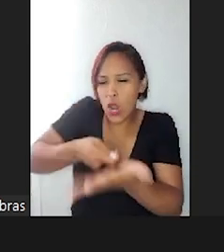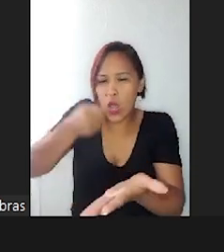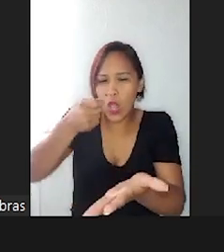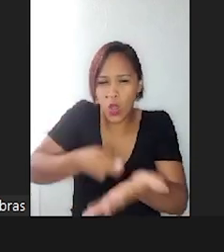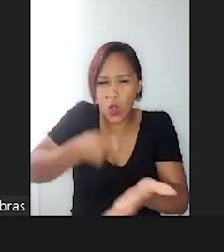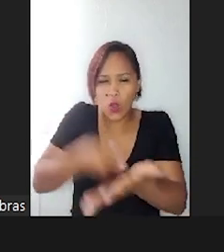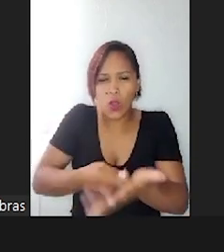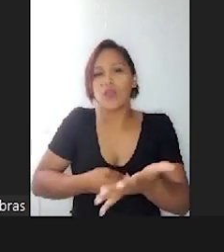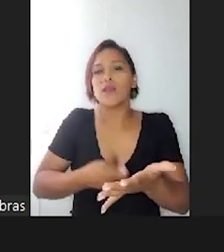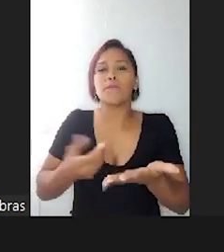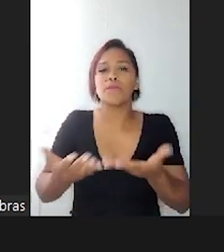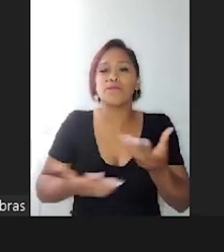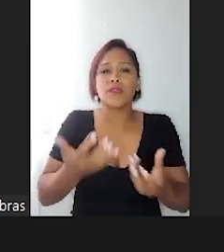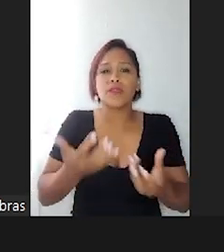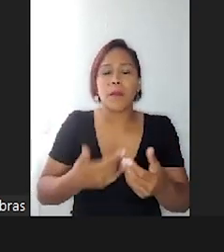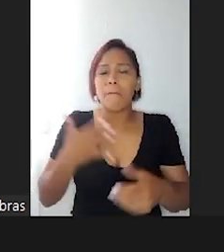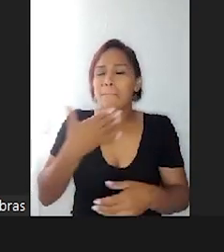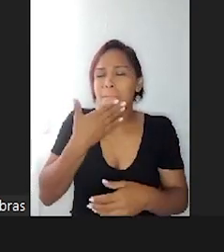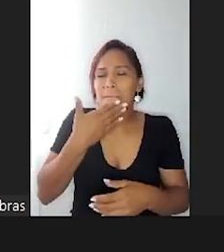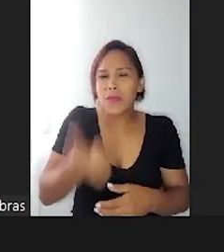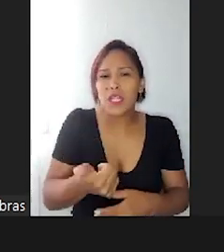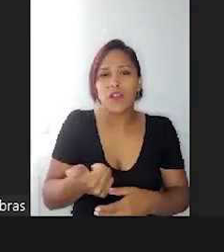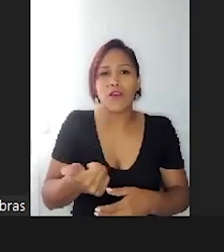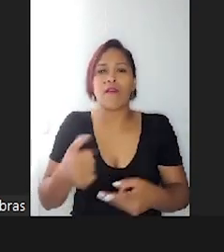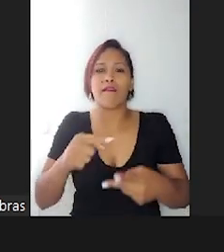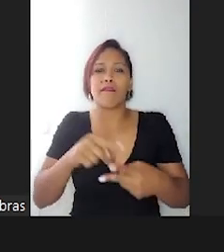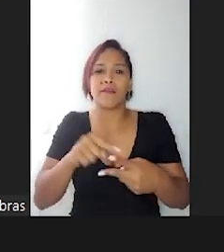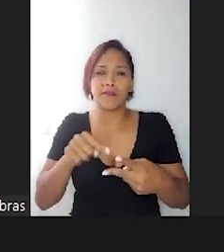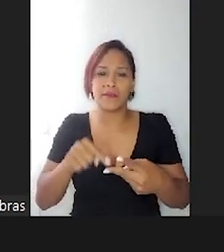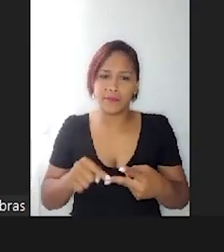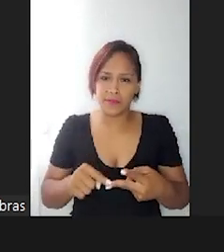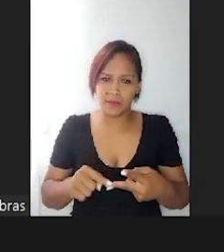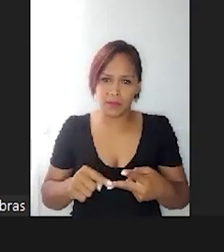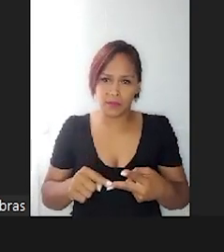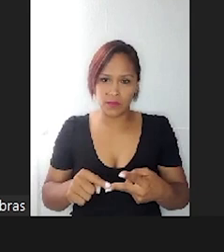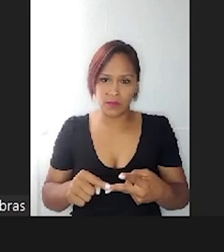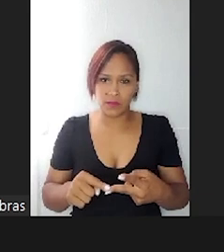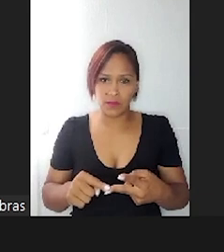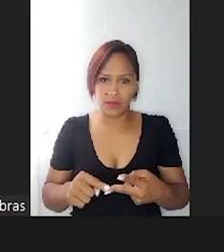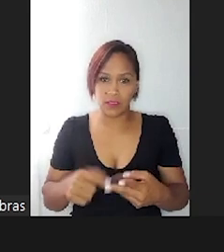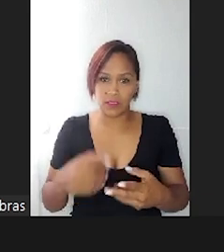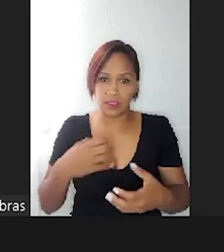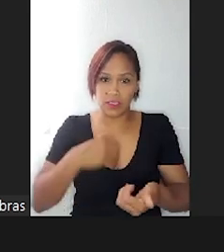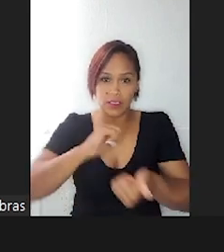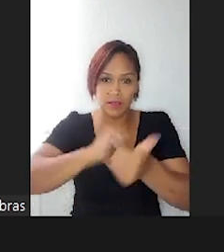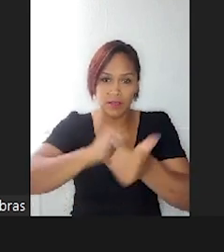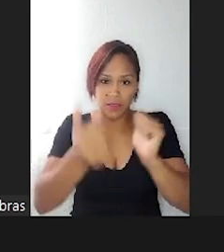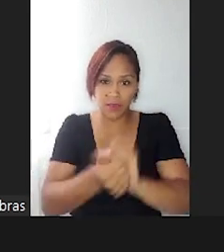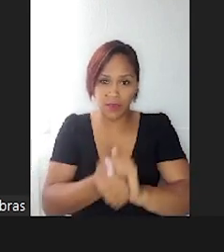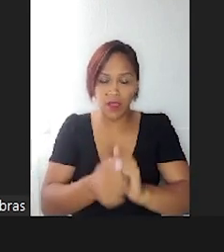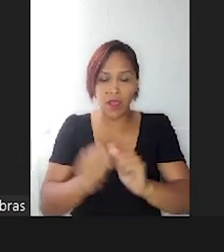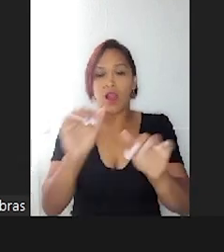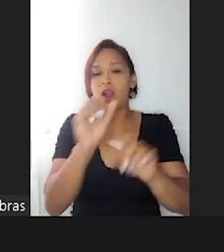de melhorar, de ser encaixado ali na sociedade,